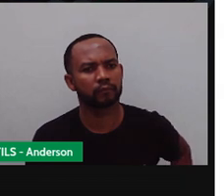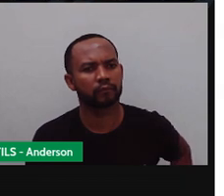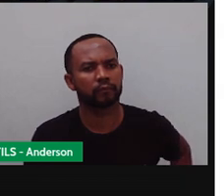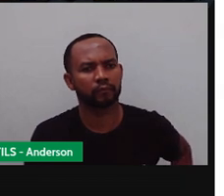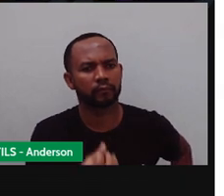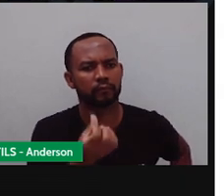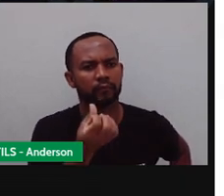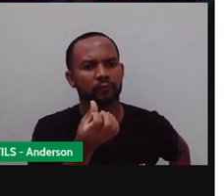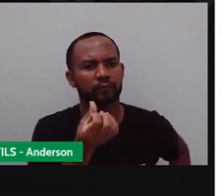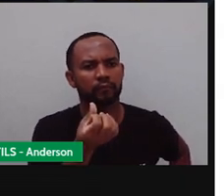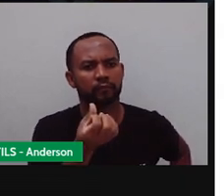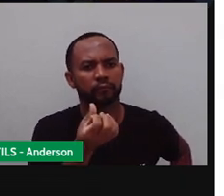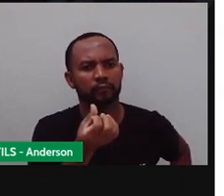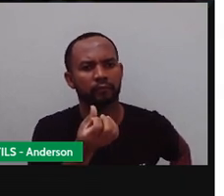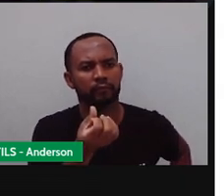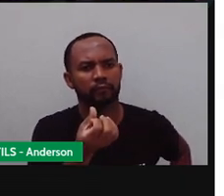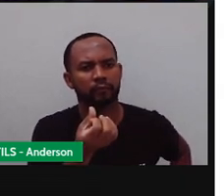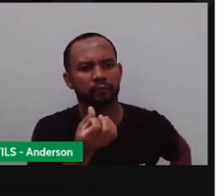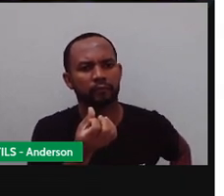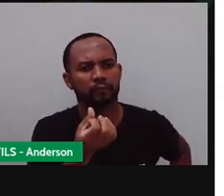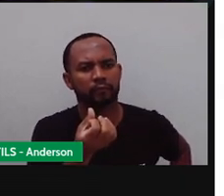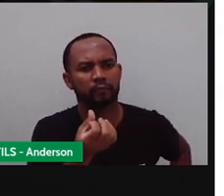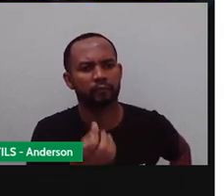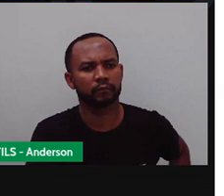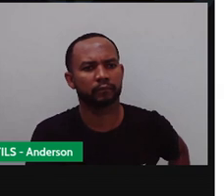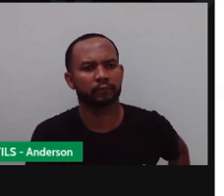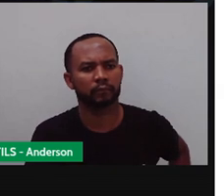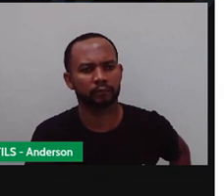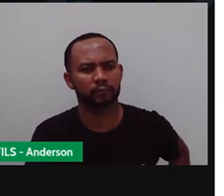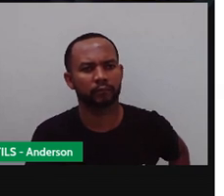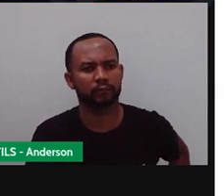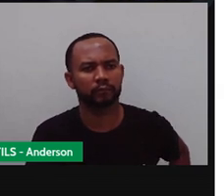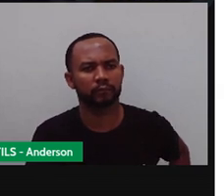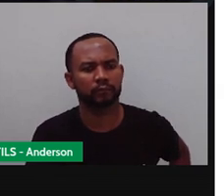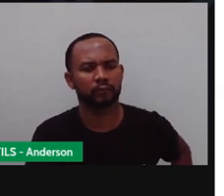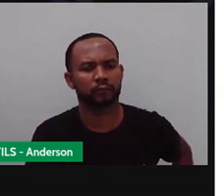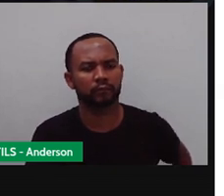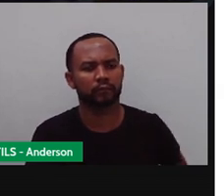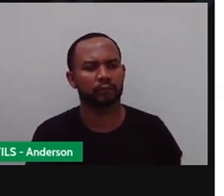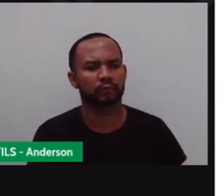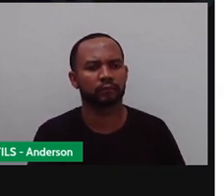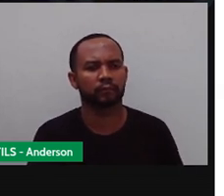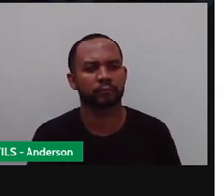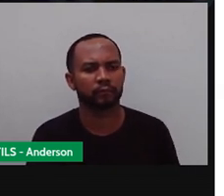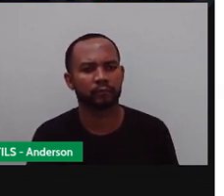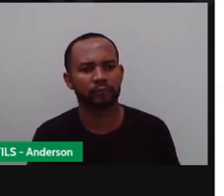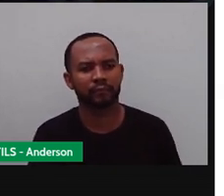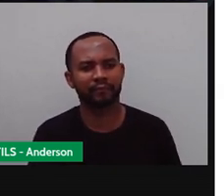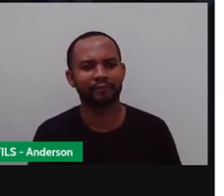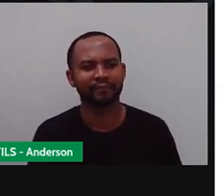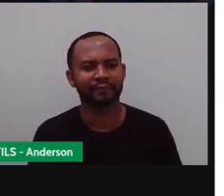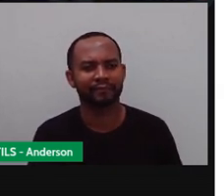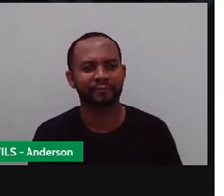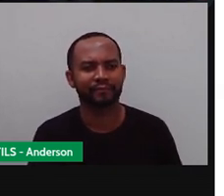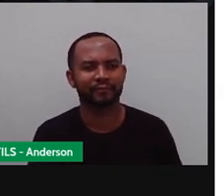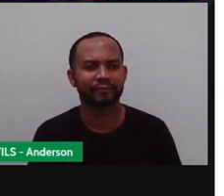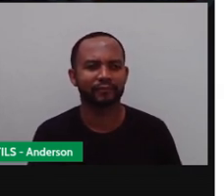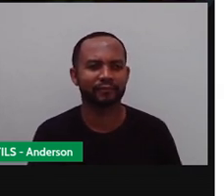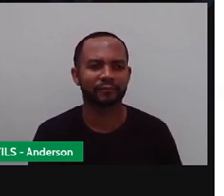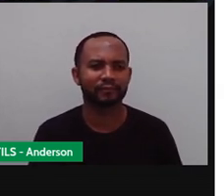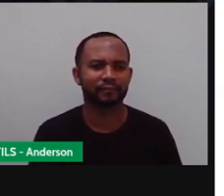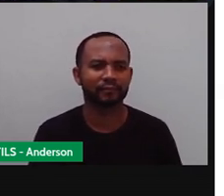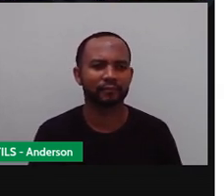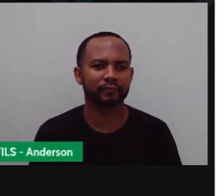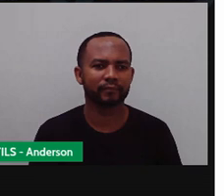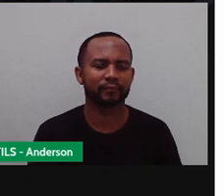Seis. Olha. Viram aqui? Deixa eu botar assim pra vocês verem, ó. Pra não confundir com o rosto dela. Ó. As seis massinhas. Pronto.